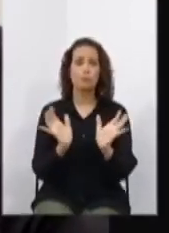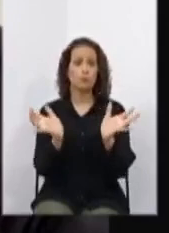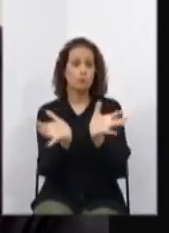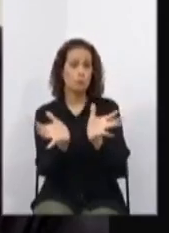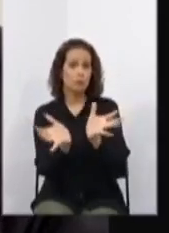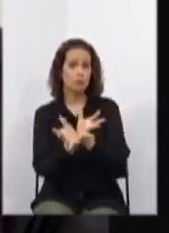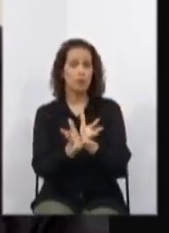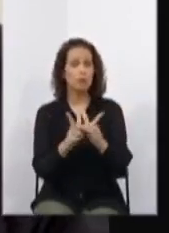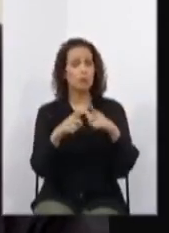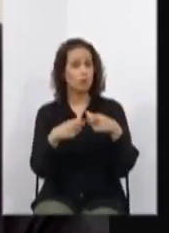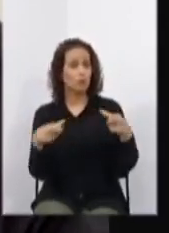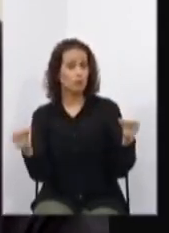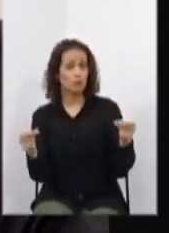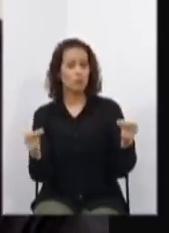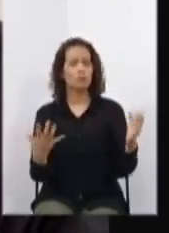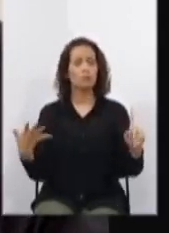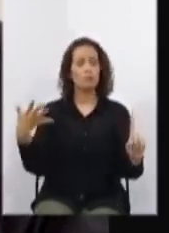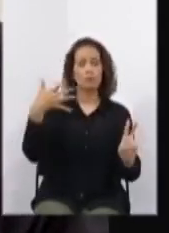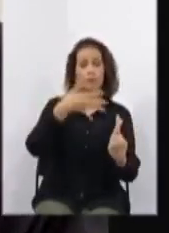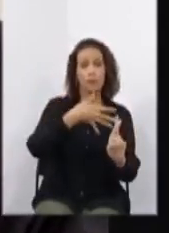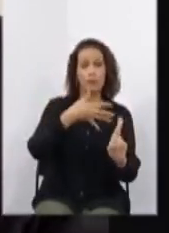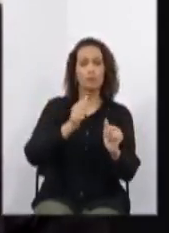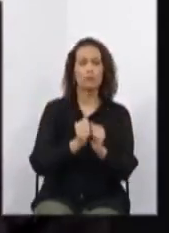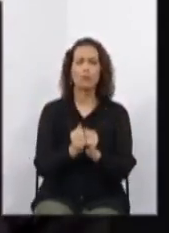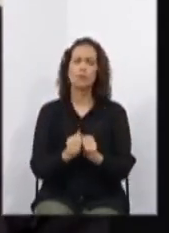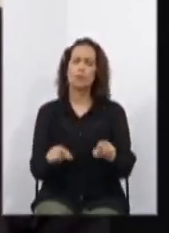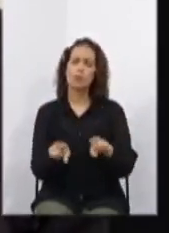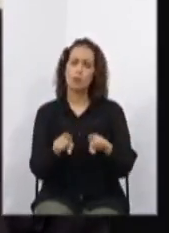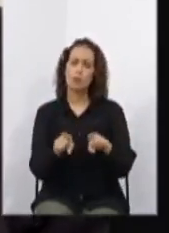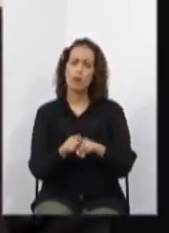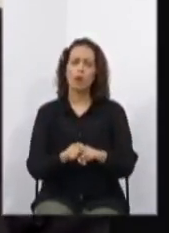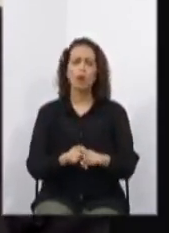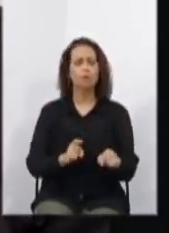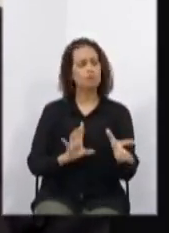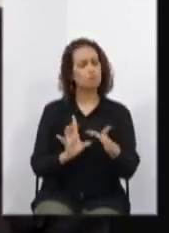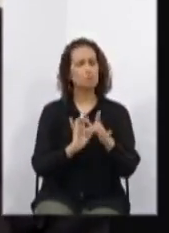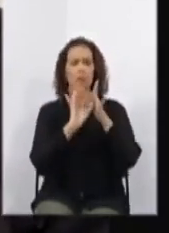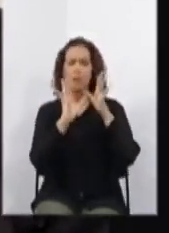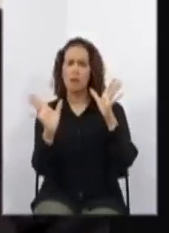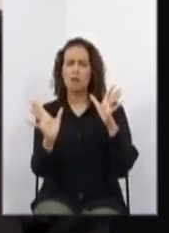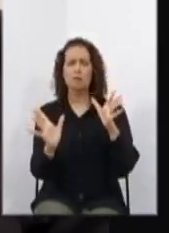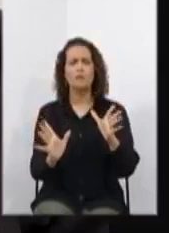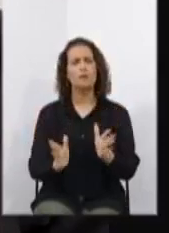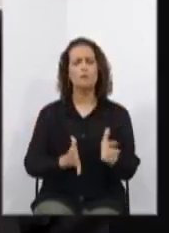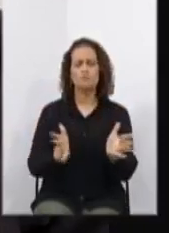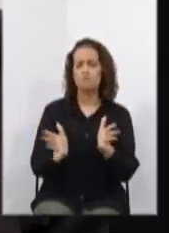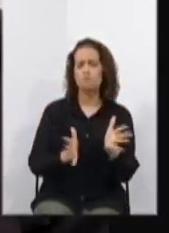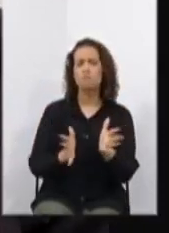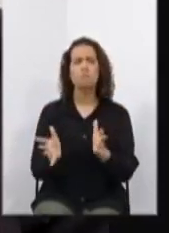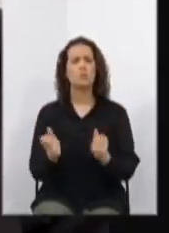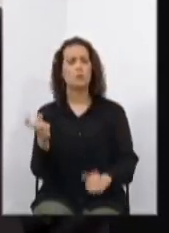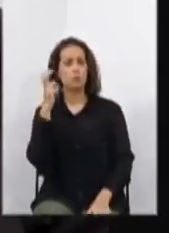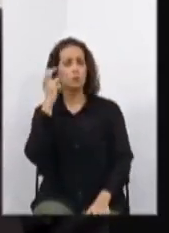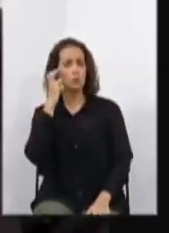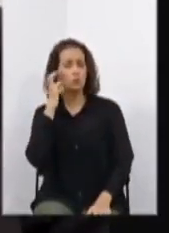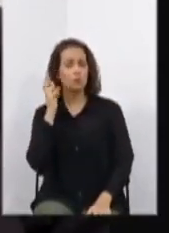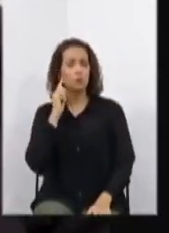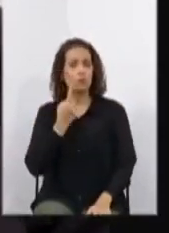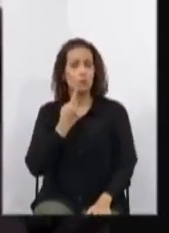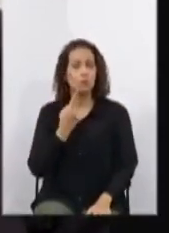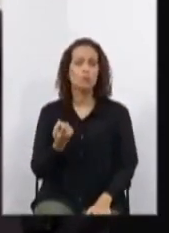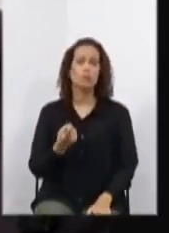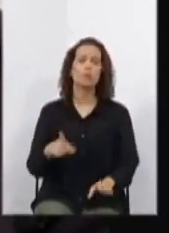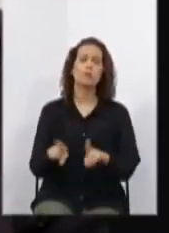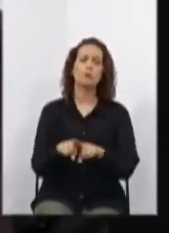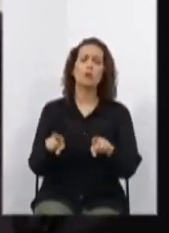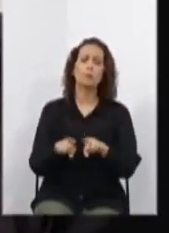referência, participação na cultura surda e convivência com modelos adultos surdos.